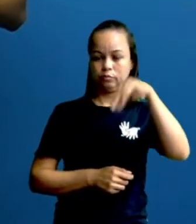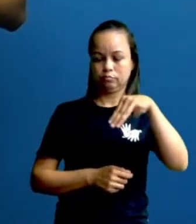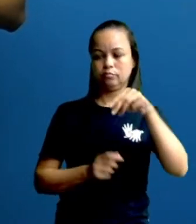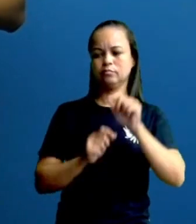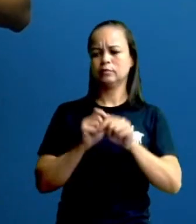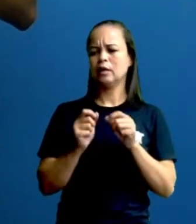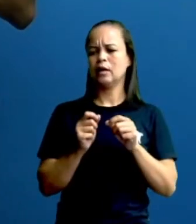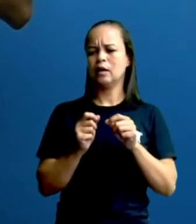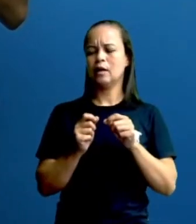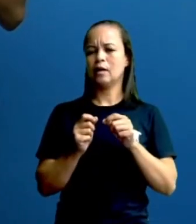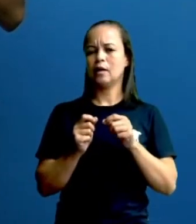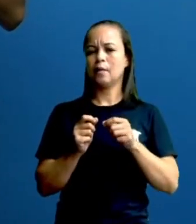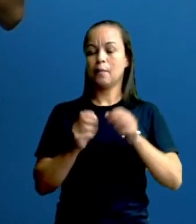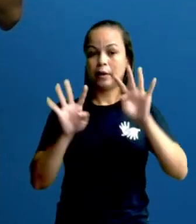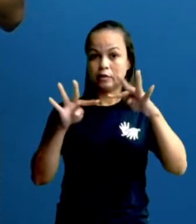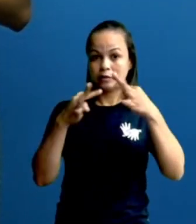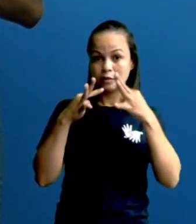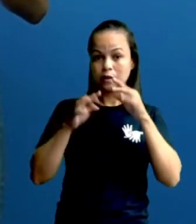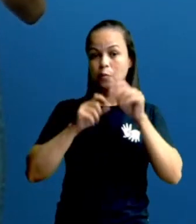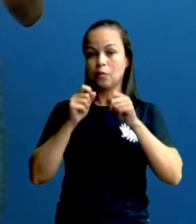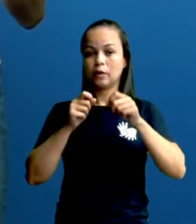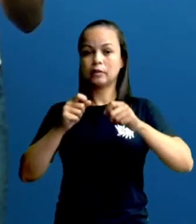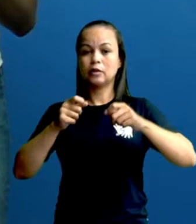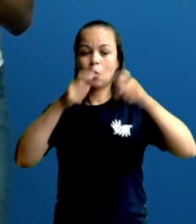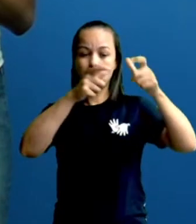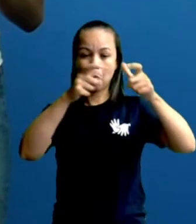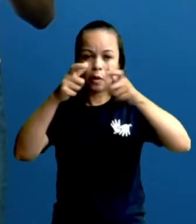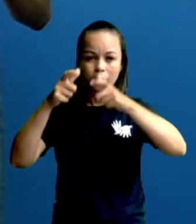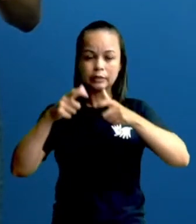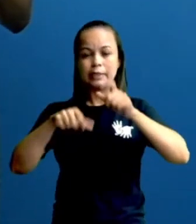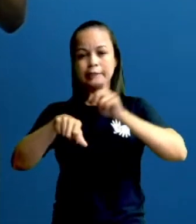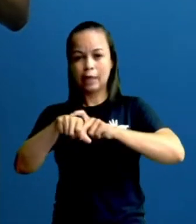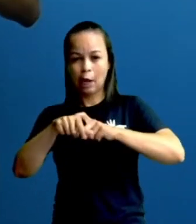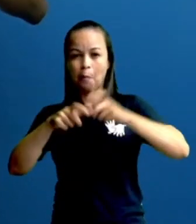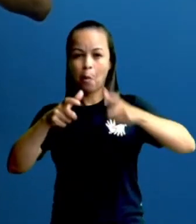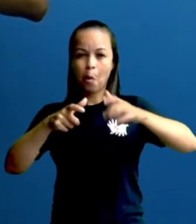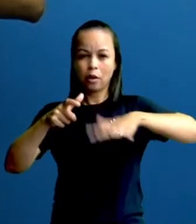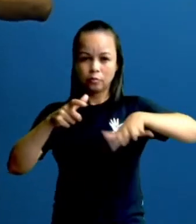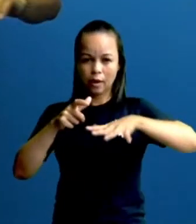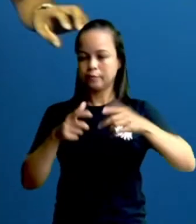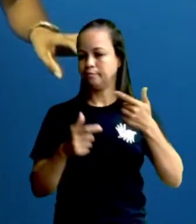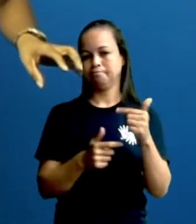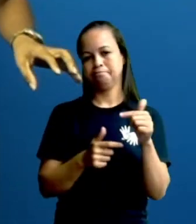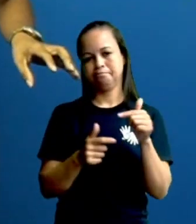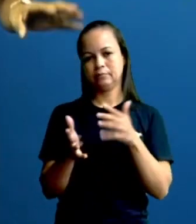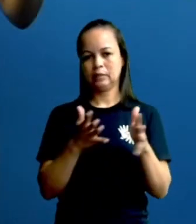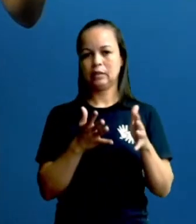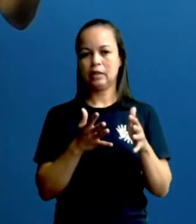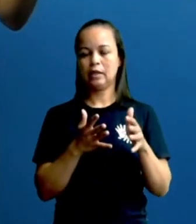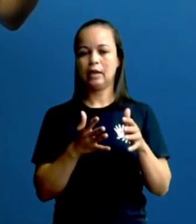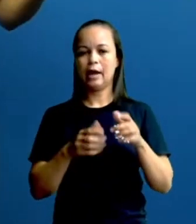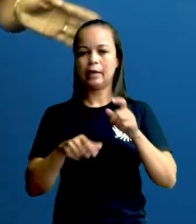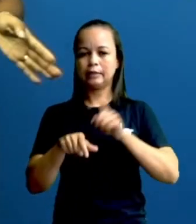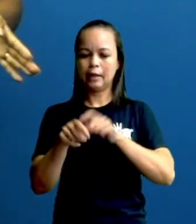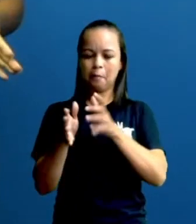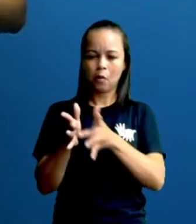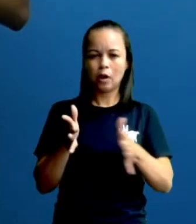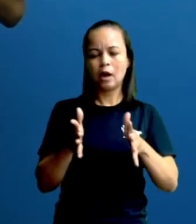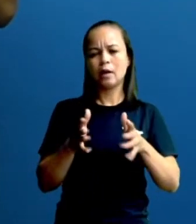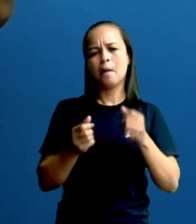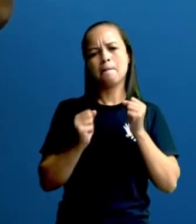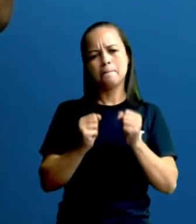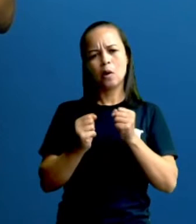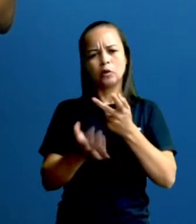Presta bem atenção, porque não se localiza em determinado tempo e espaço. Então, ele é atemporal. Pode acontecer em qualquer